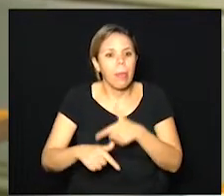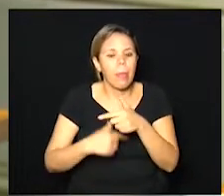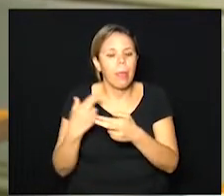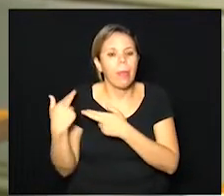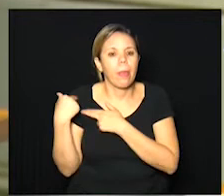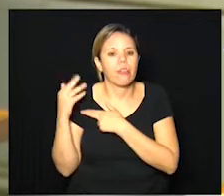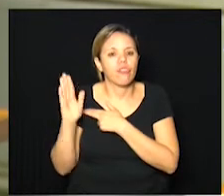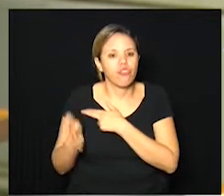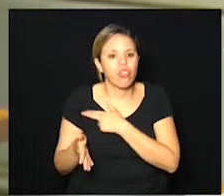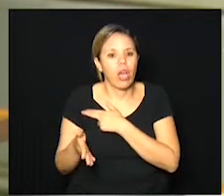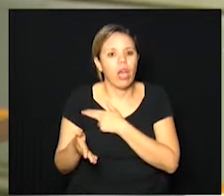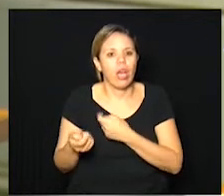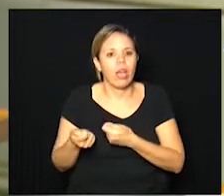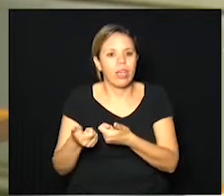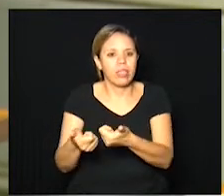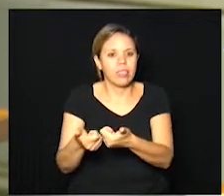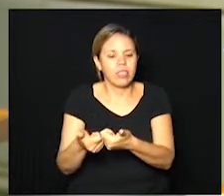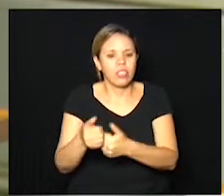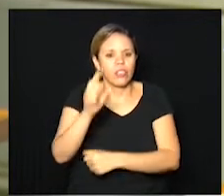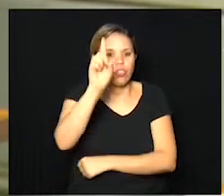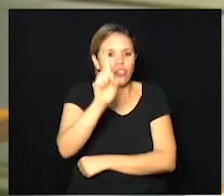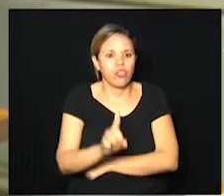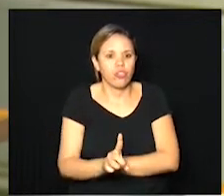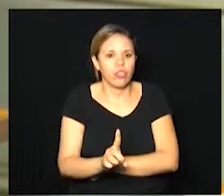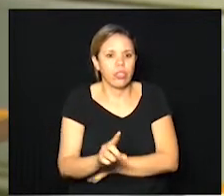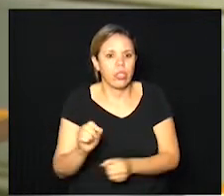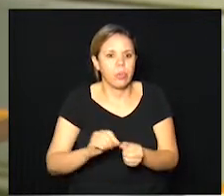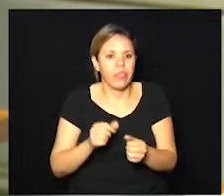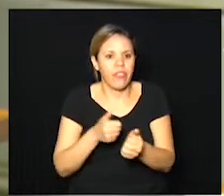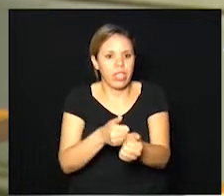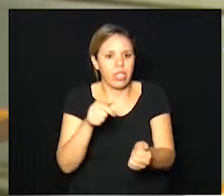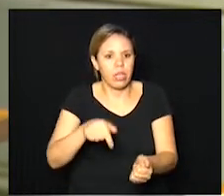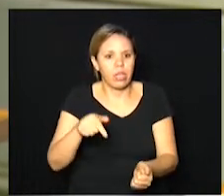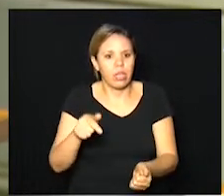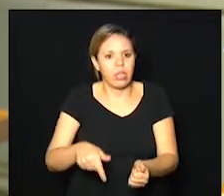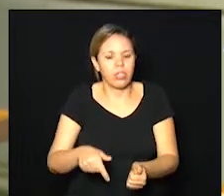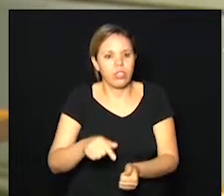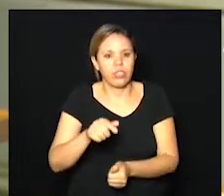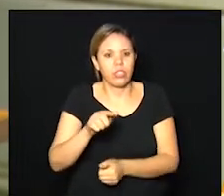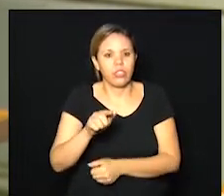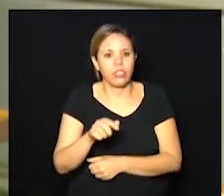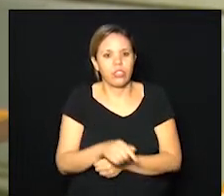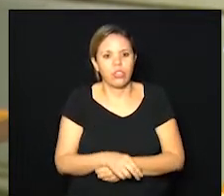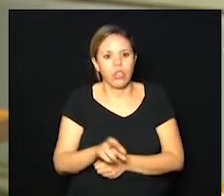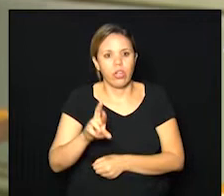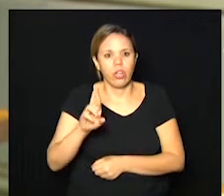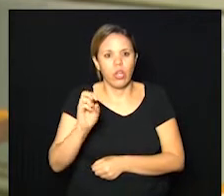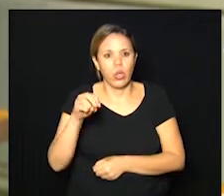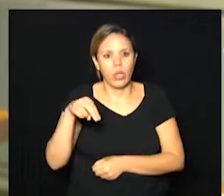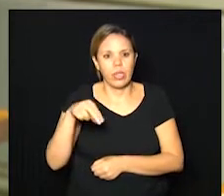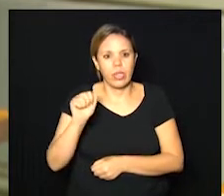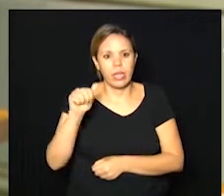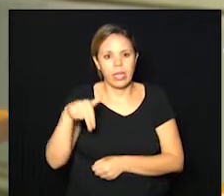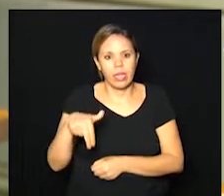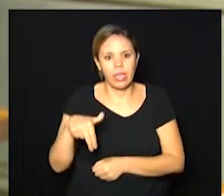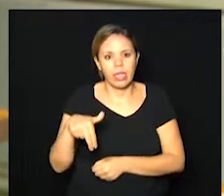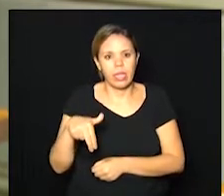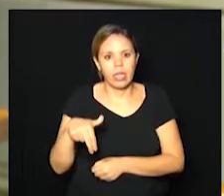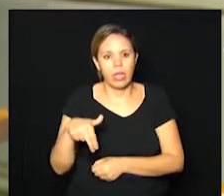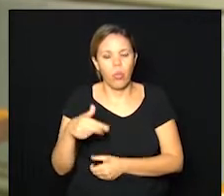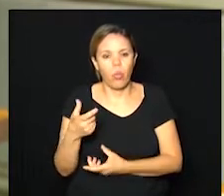dada lá ao diretor que me faz acompanhar aqui, o diretor-geral, o Ronan, o nosso diretor